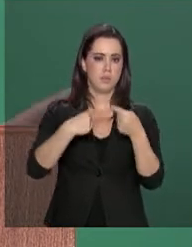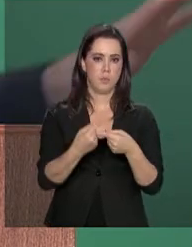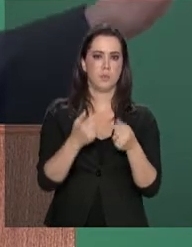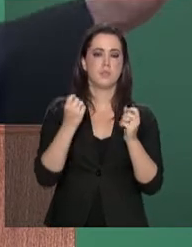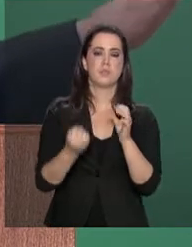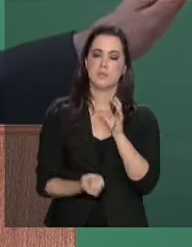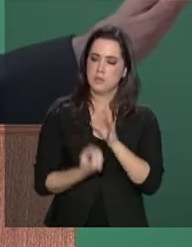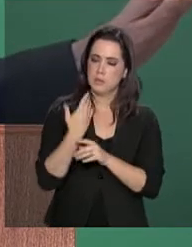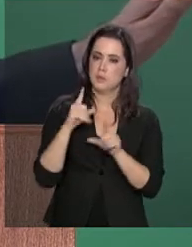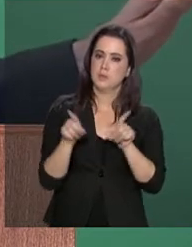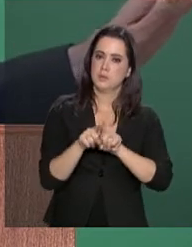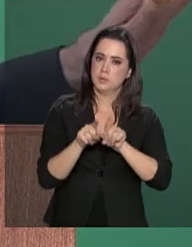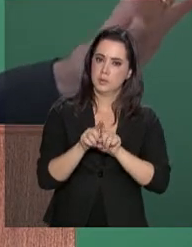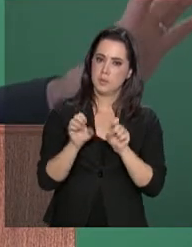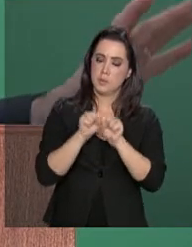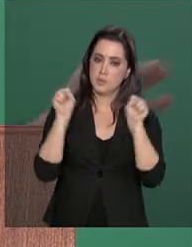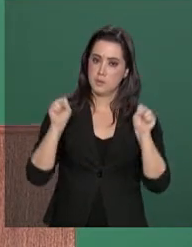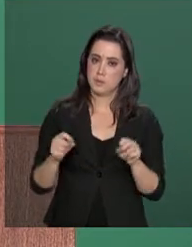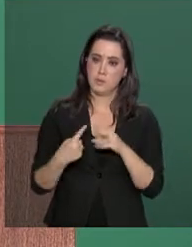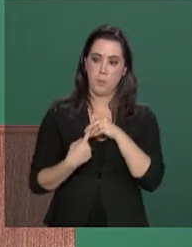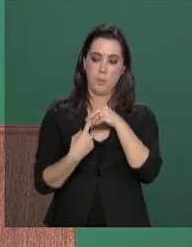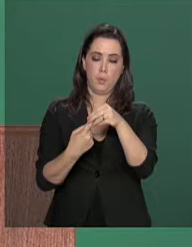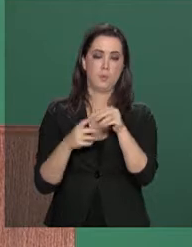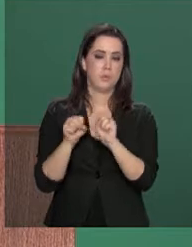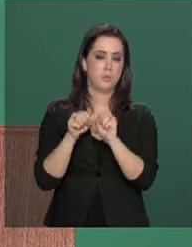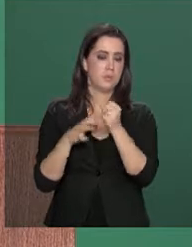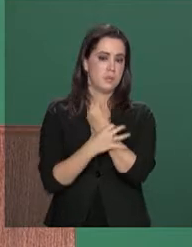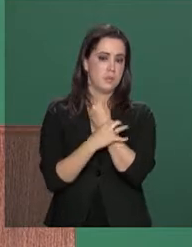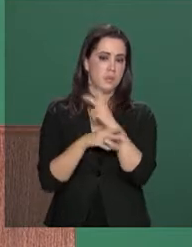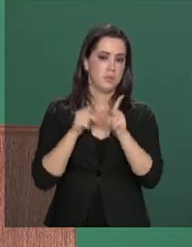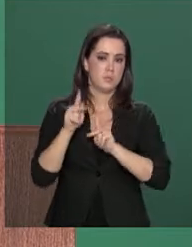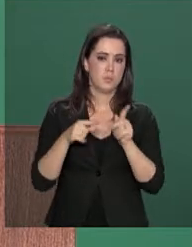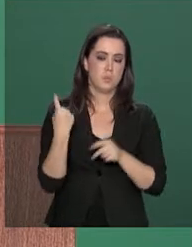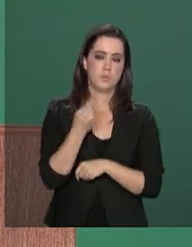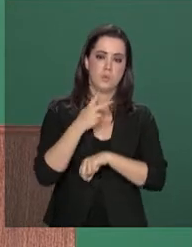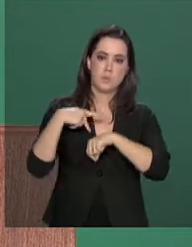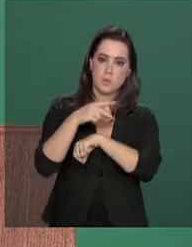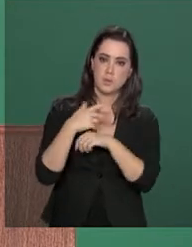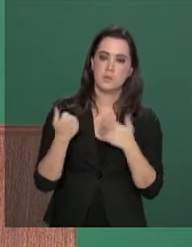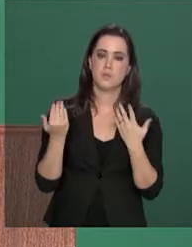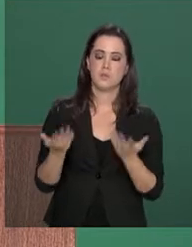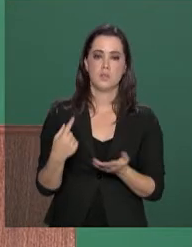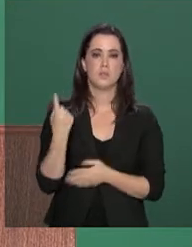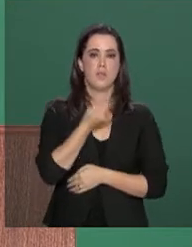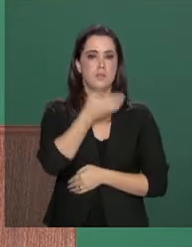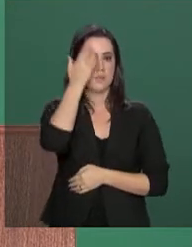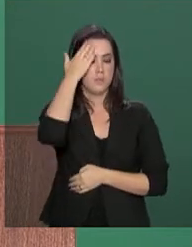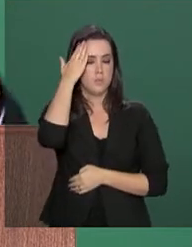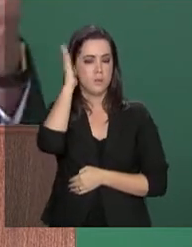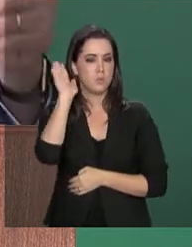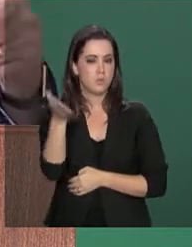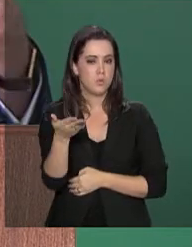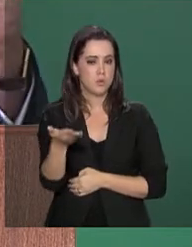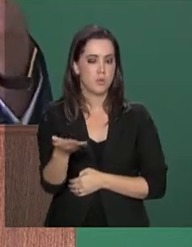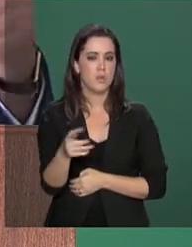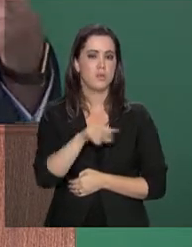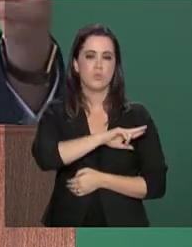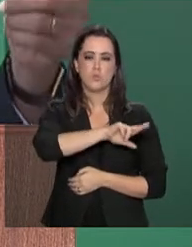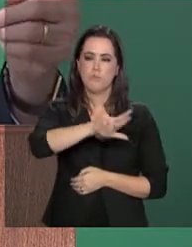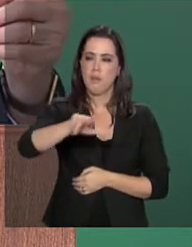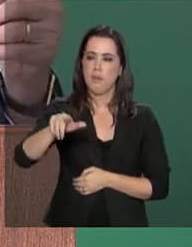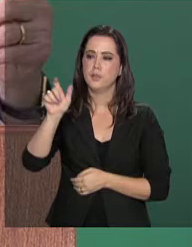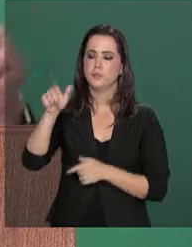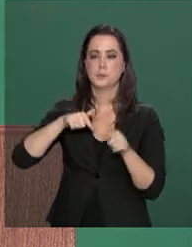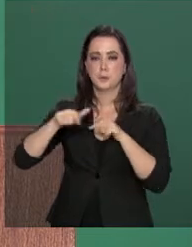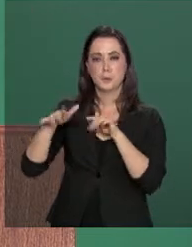criando o Sistema Único de Segurança Pública no nosso país. E nós todos sabemos que muitas operações